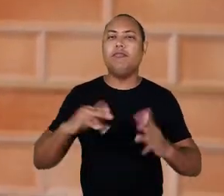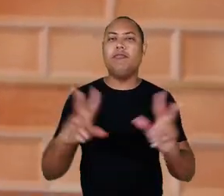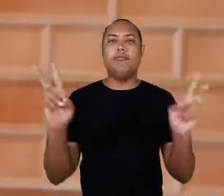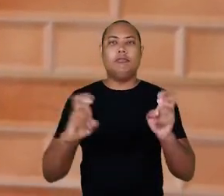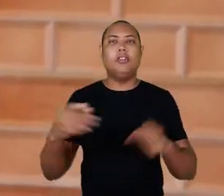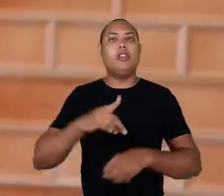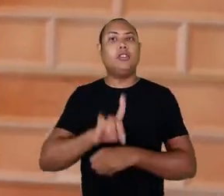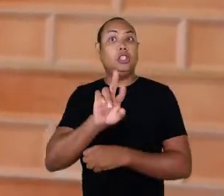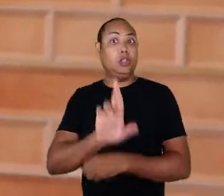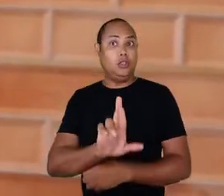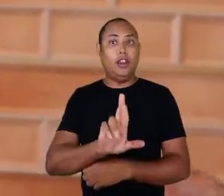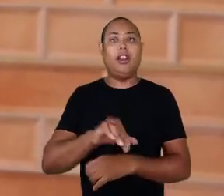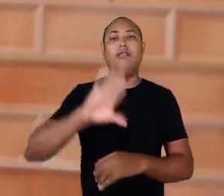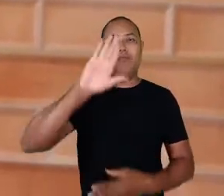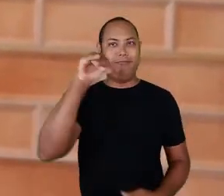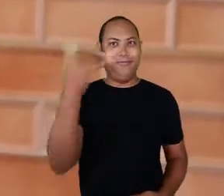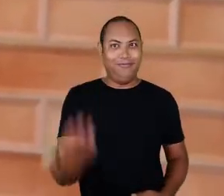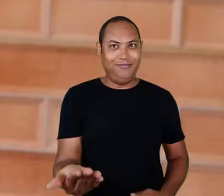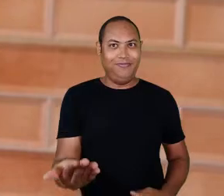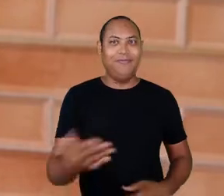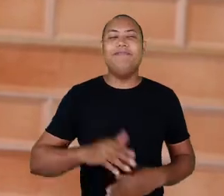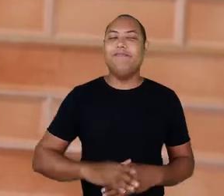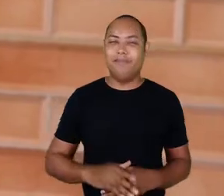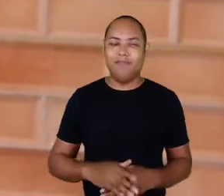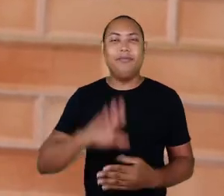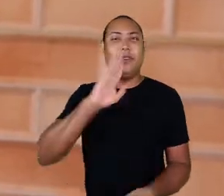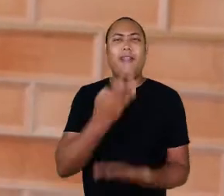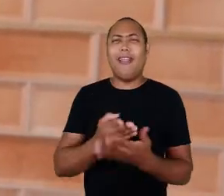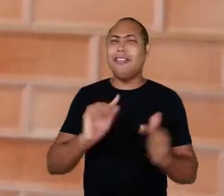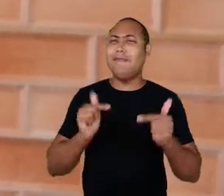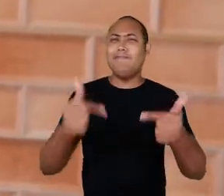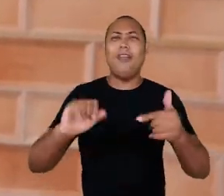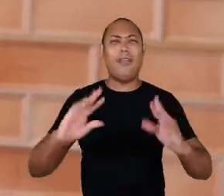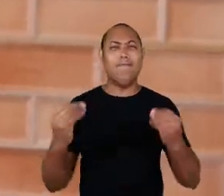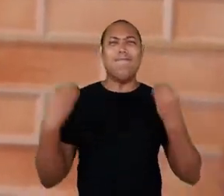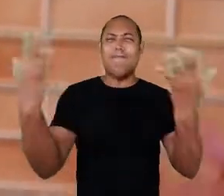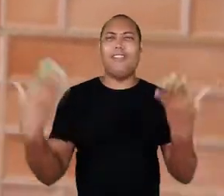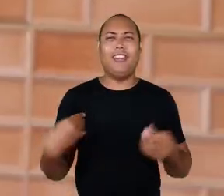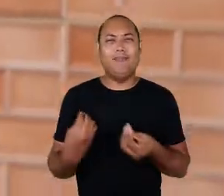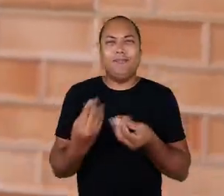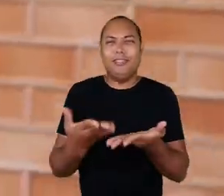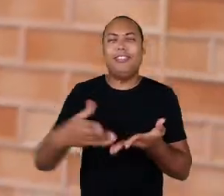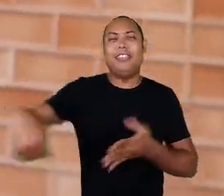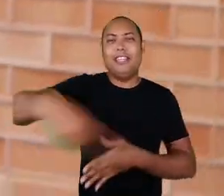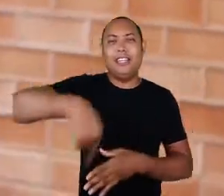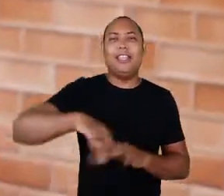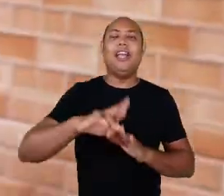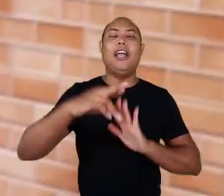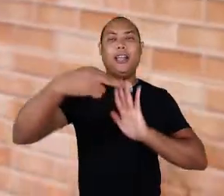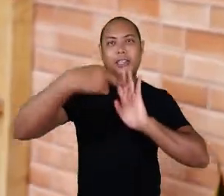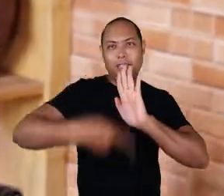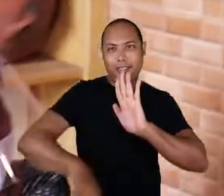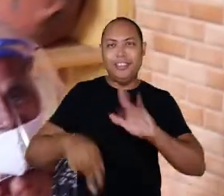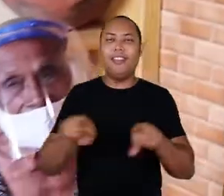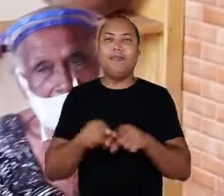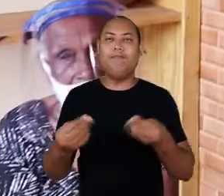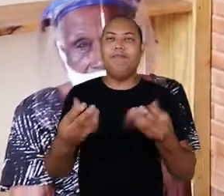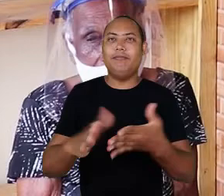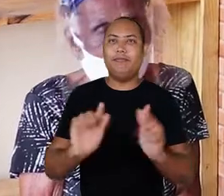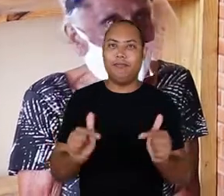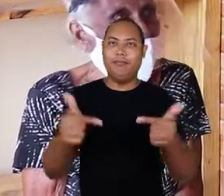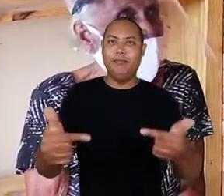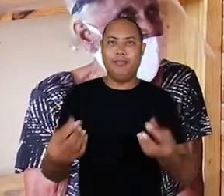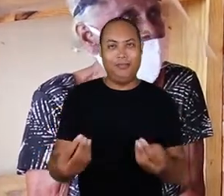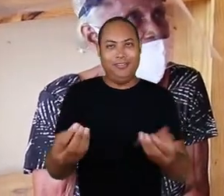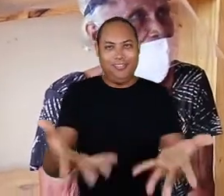Outorgando-lhe o título De doutora Honoris Causa Então é o reconhecimento Maior que a gente pode ter Na nossa universidade E a